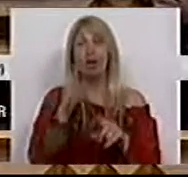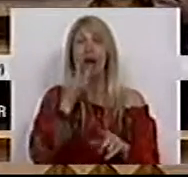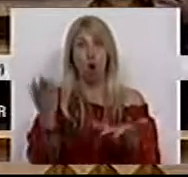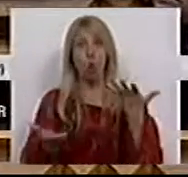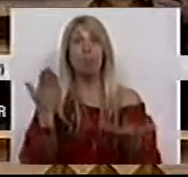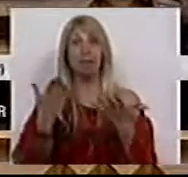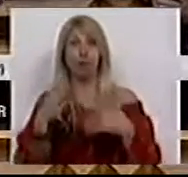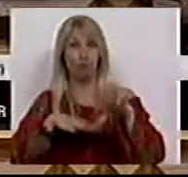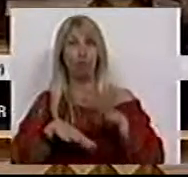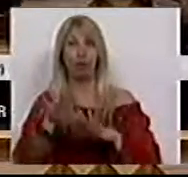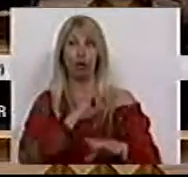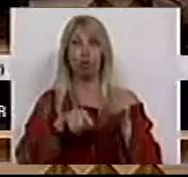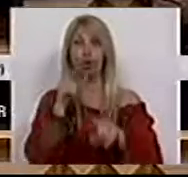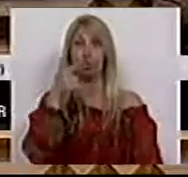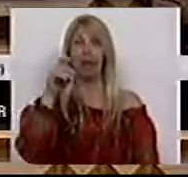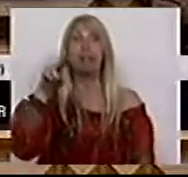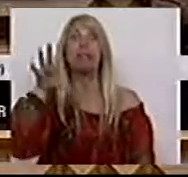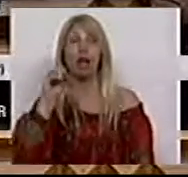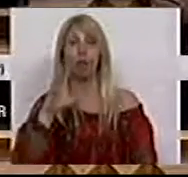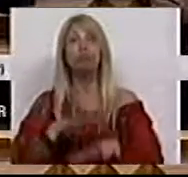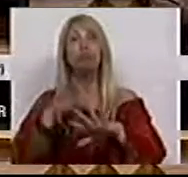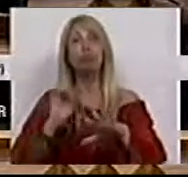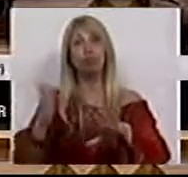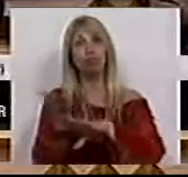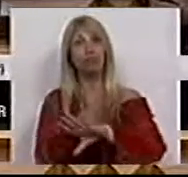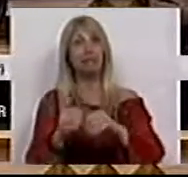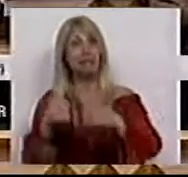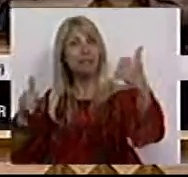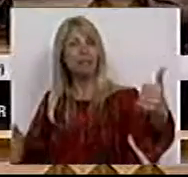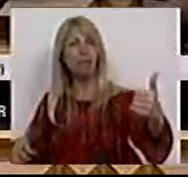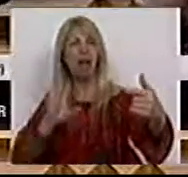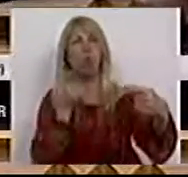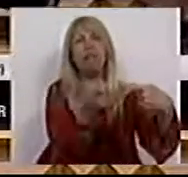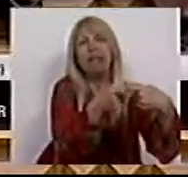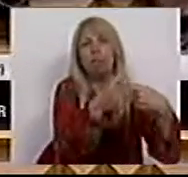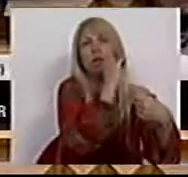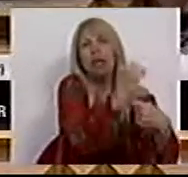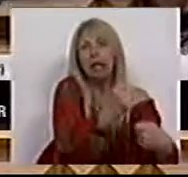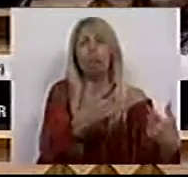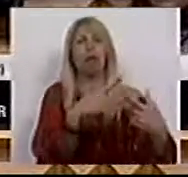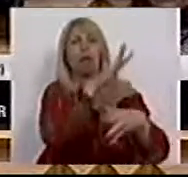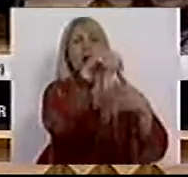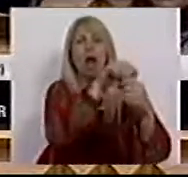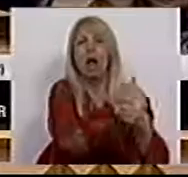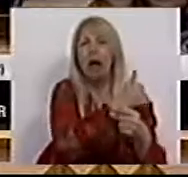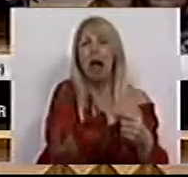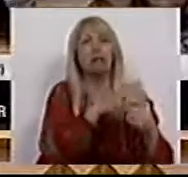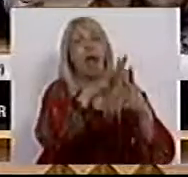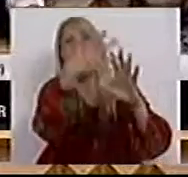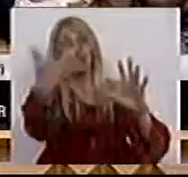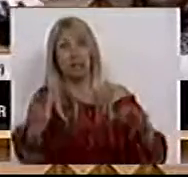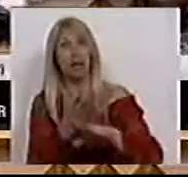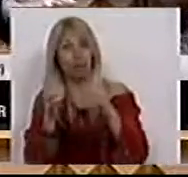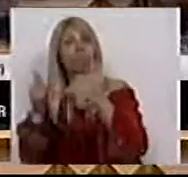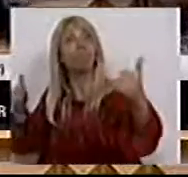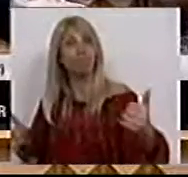Sr. Deputado Telmo Correia em relação à autonomização de outros tipos de crime, vida, violência doméstica, etc., é